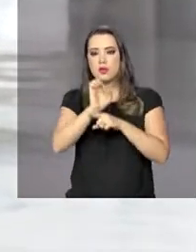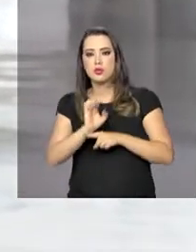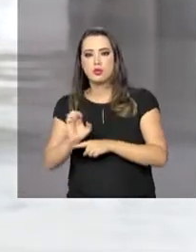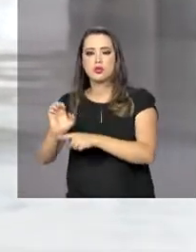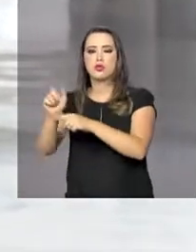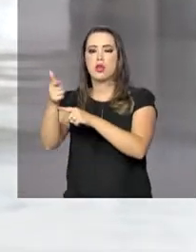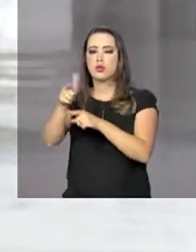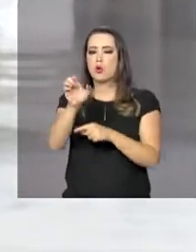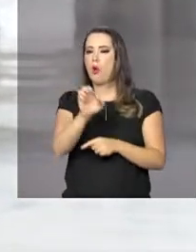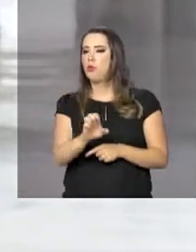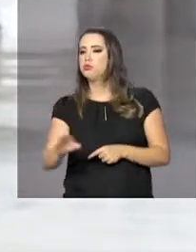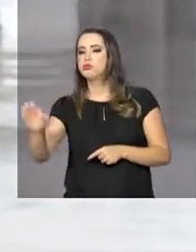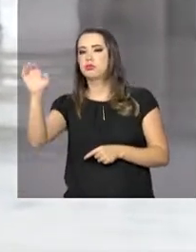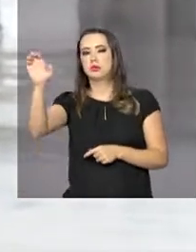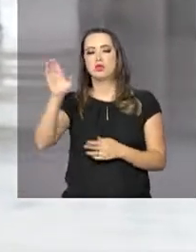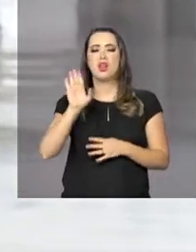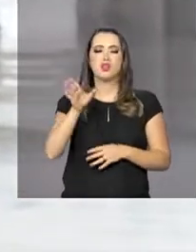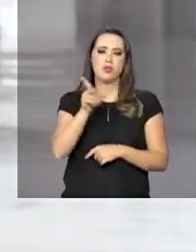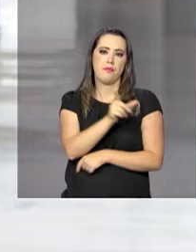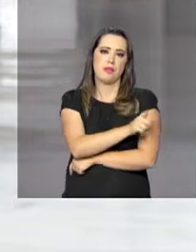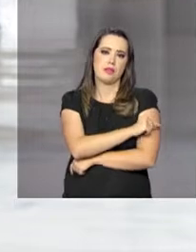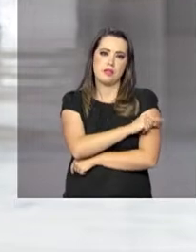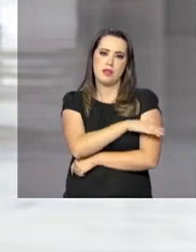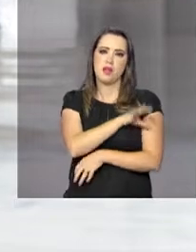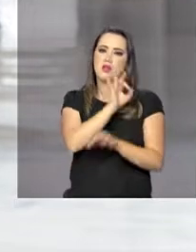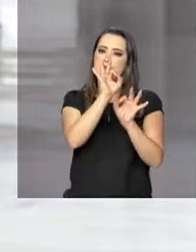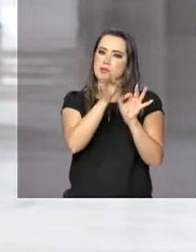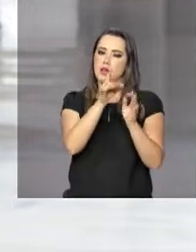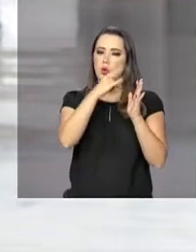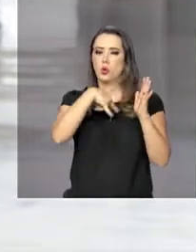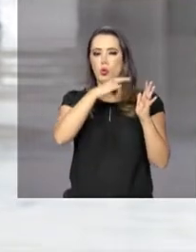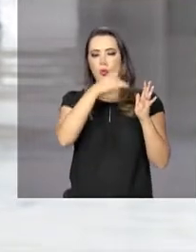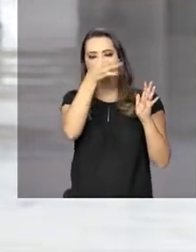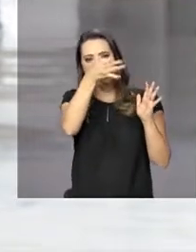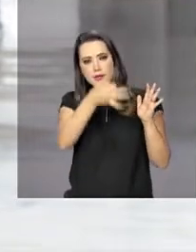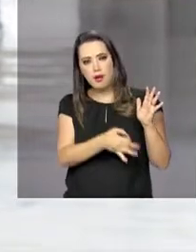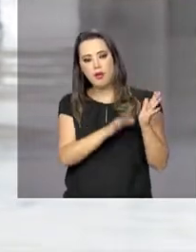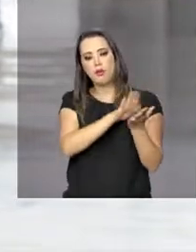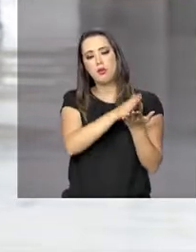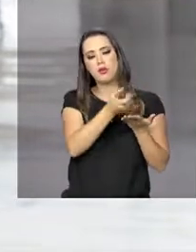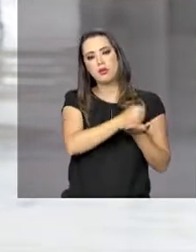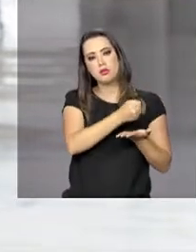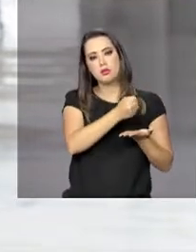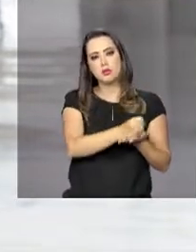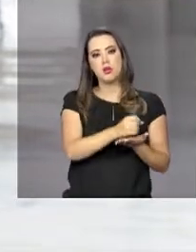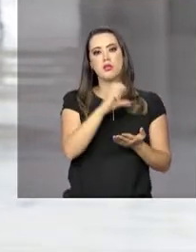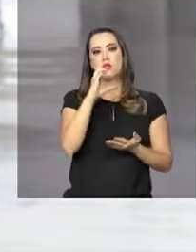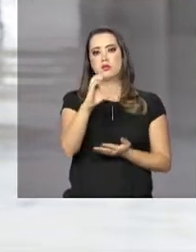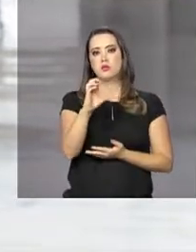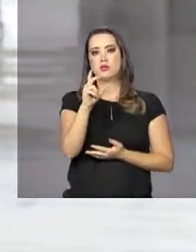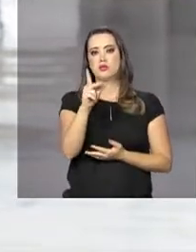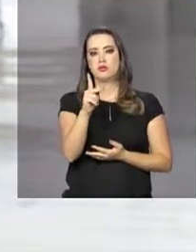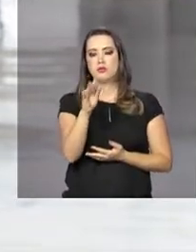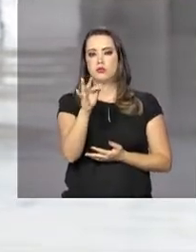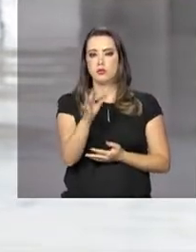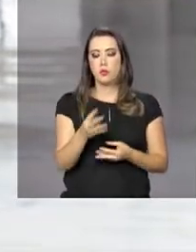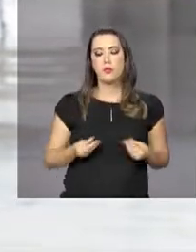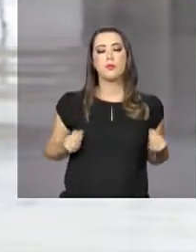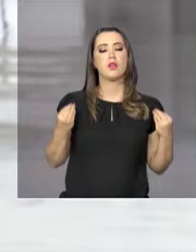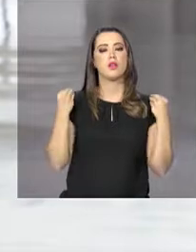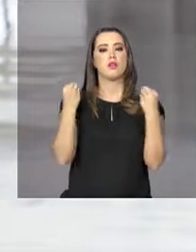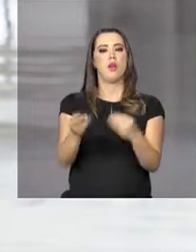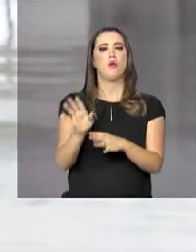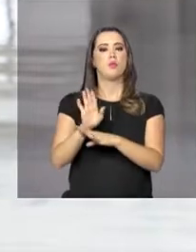vacinados, regularizados do ponto de vista migratório, com carteira de trabalho, com CPF, e dá um